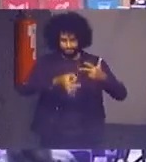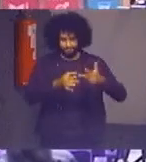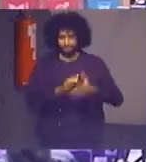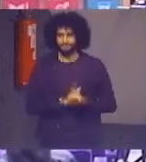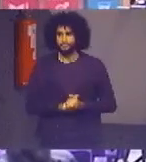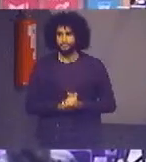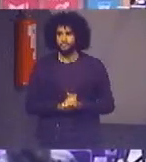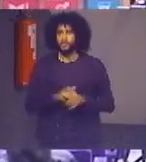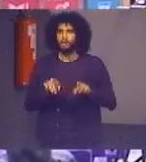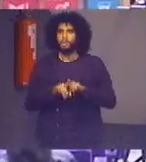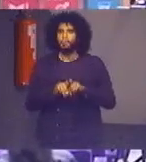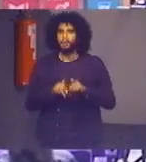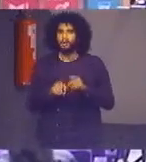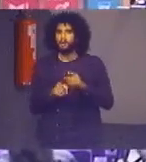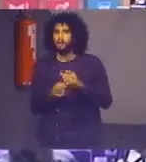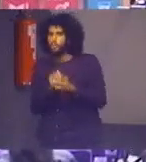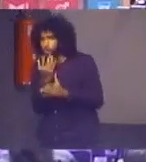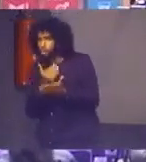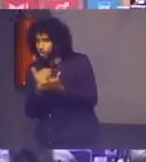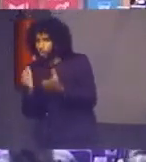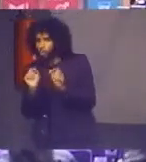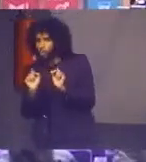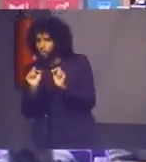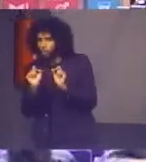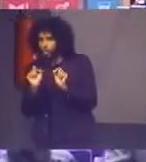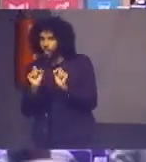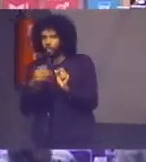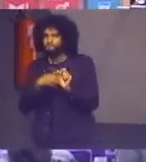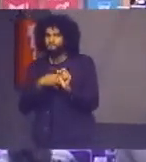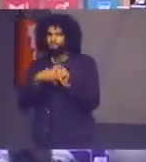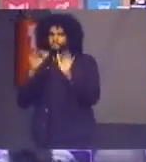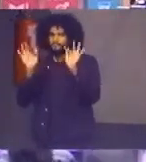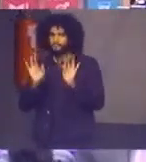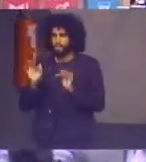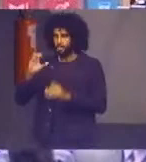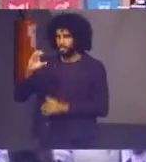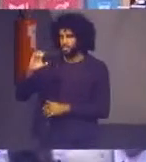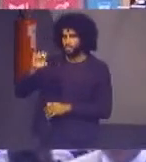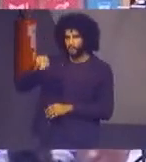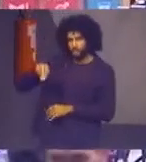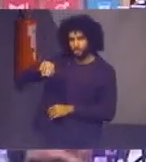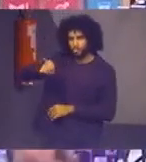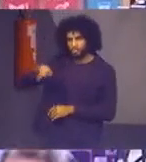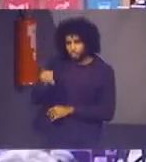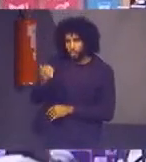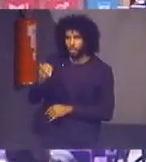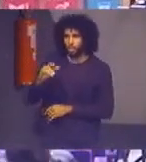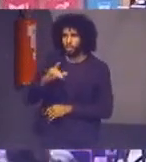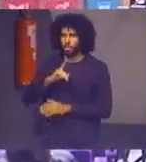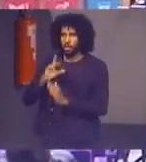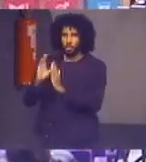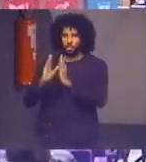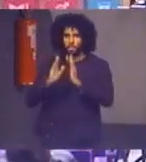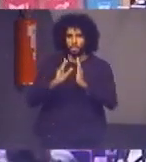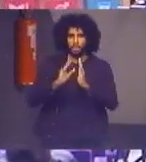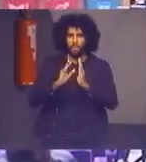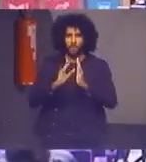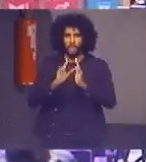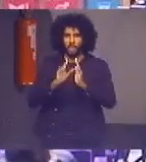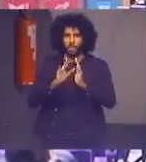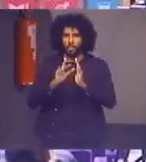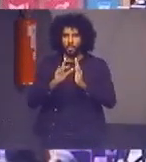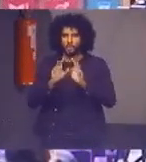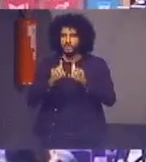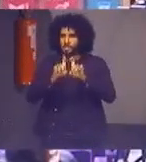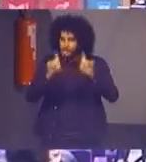nasceu com a rara felicidade a ideia no CNJ do processo judicial eletrônico o processo judicial